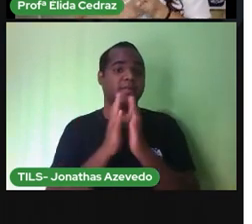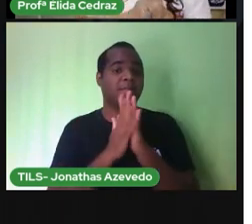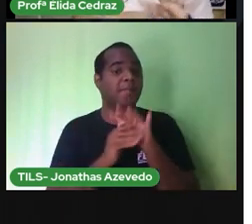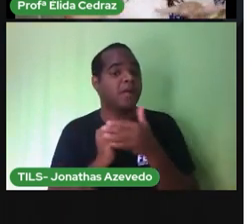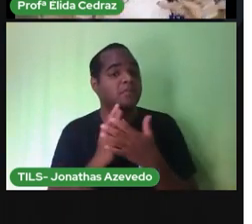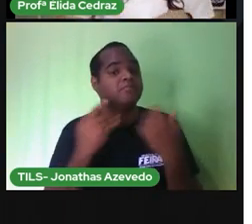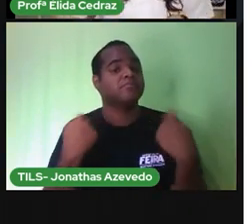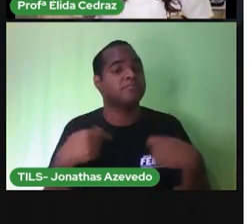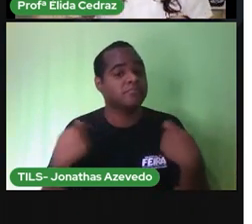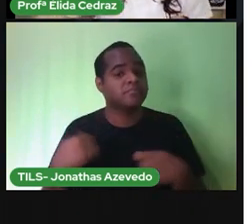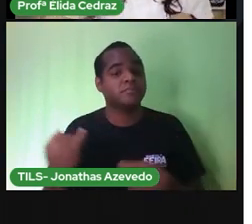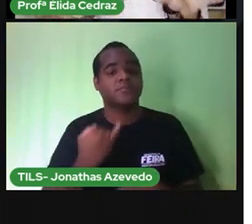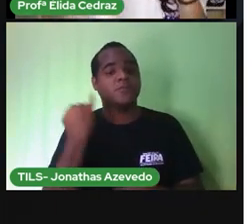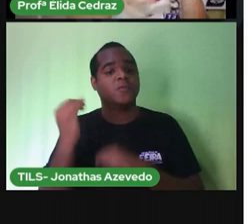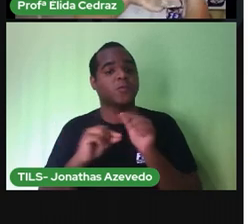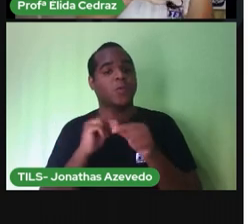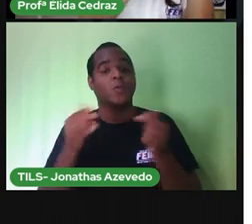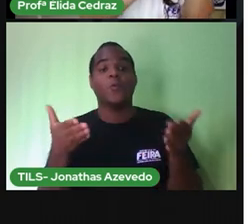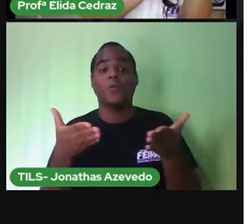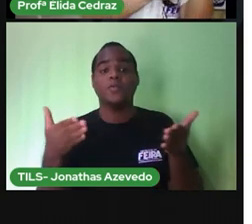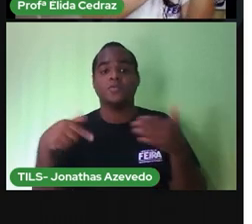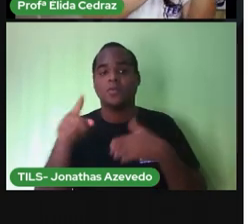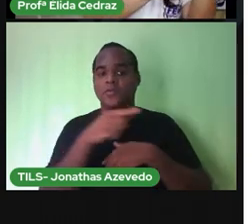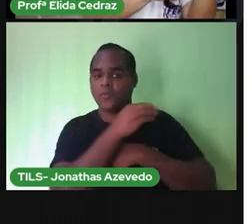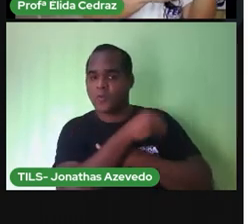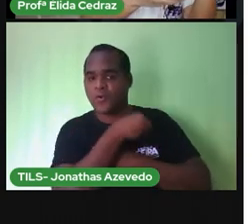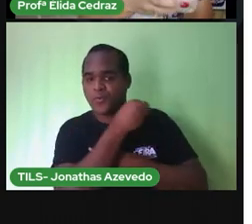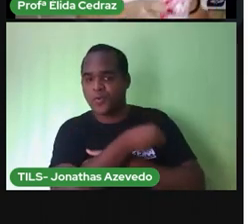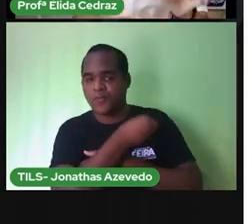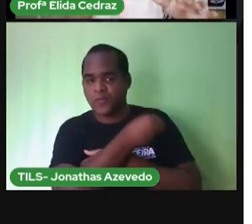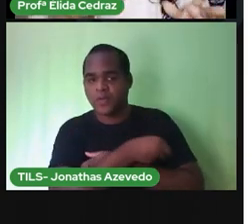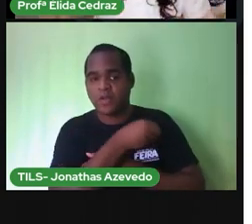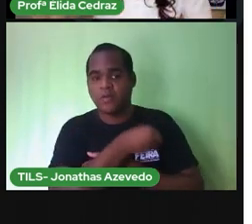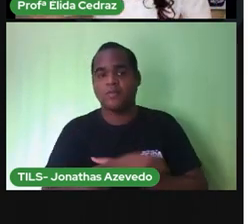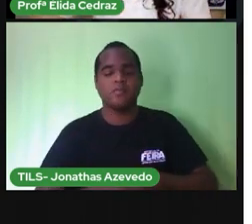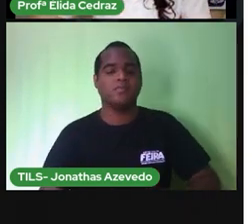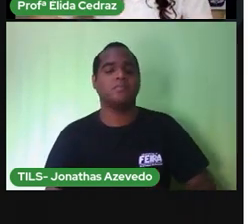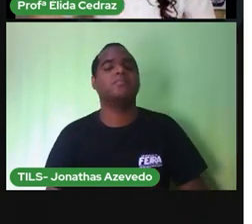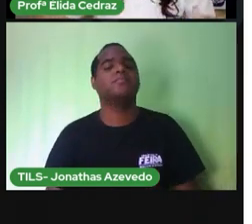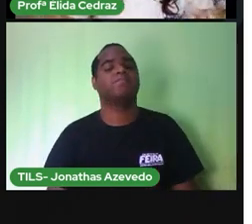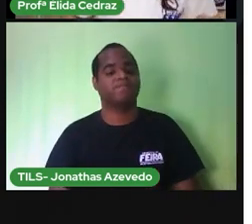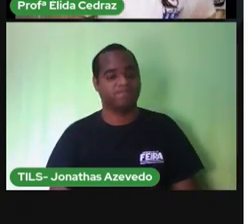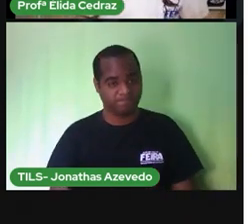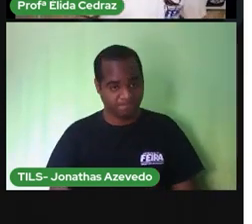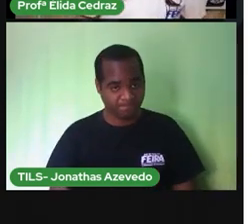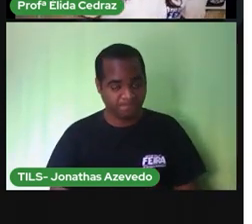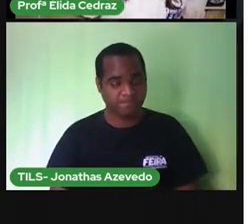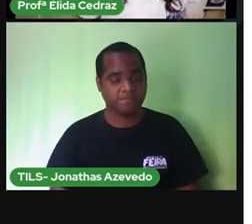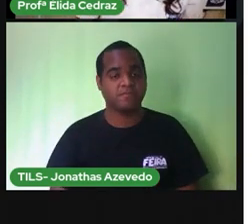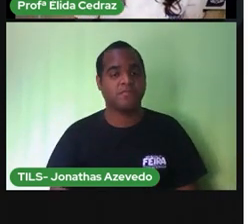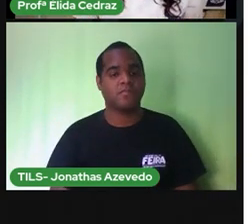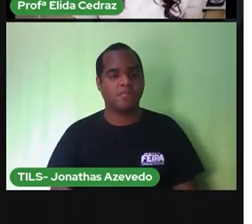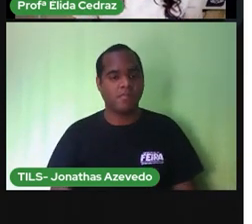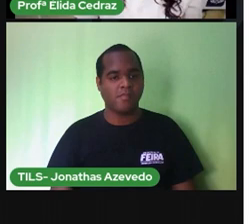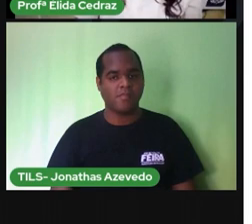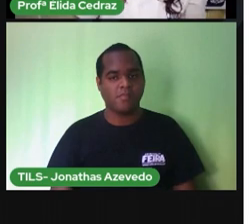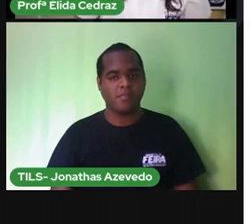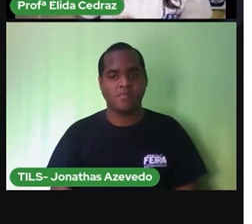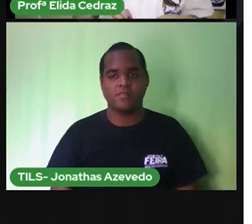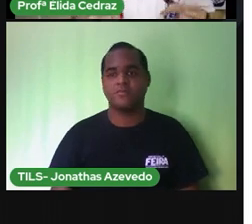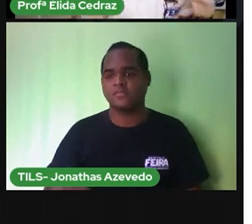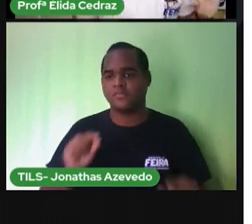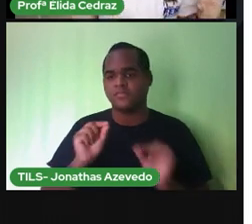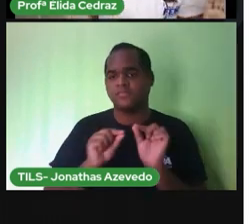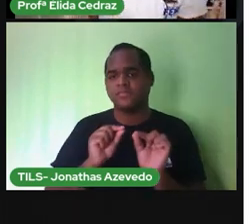bem lavadinha, e hoje em dia, usar o nosso amigo álcool gel, o que que acontece com a sua mão?